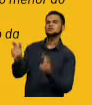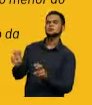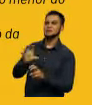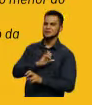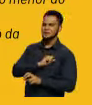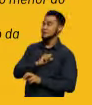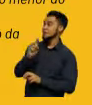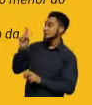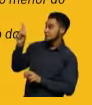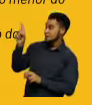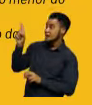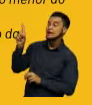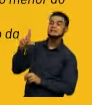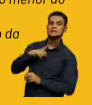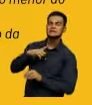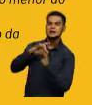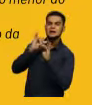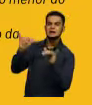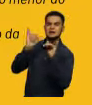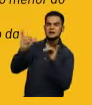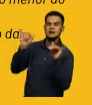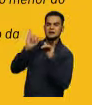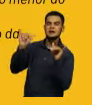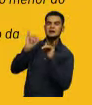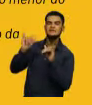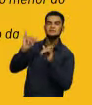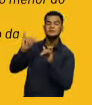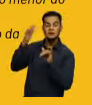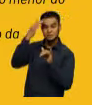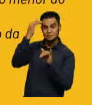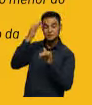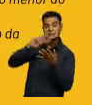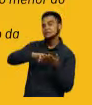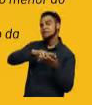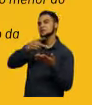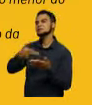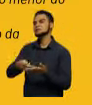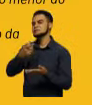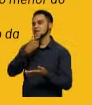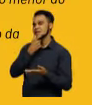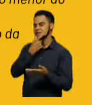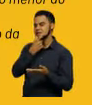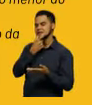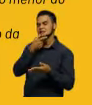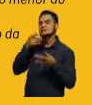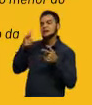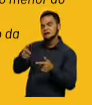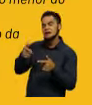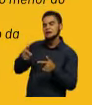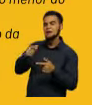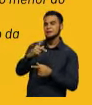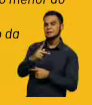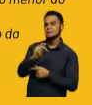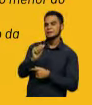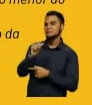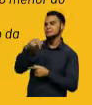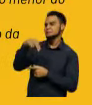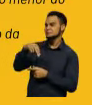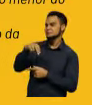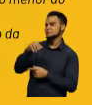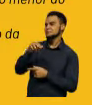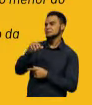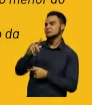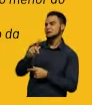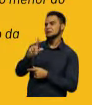extremamente popular e foi traduzido para o inglês como panflet. Até os finais do